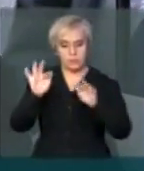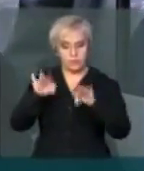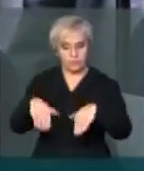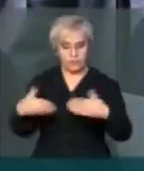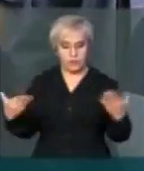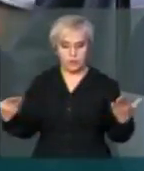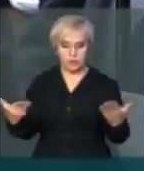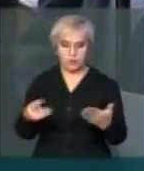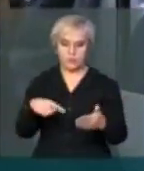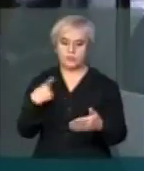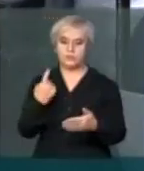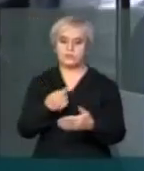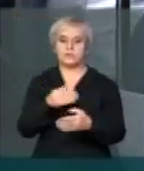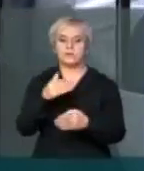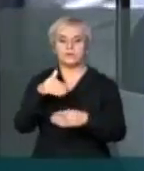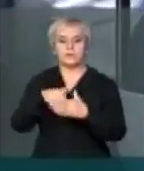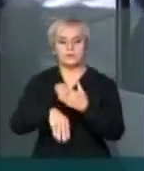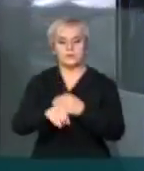hoje. Portanto, nós encaminhamos o voto sim.